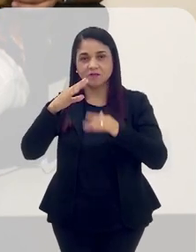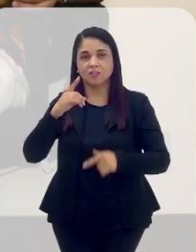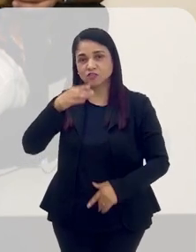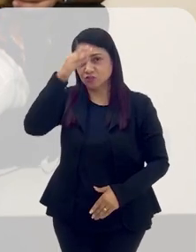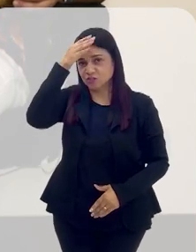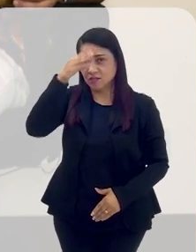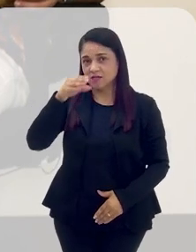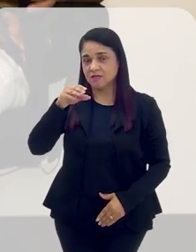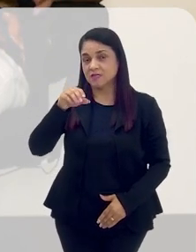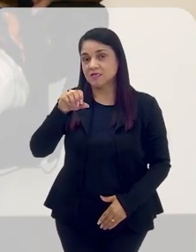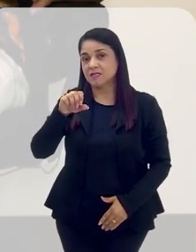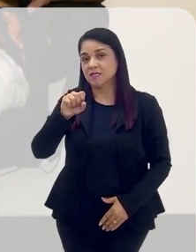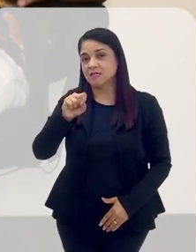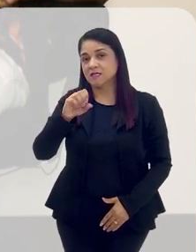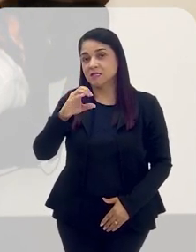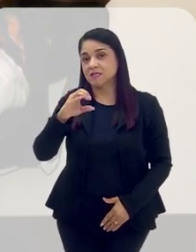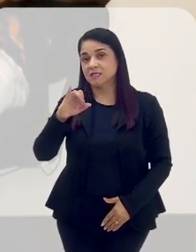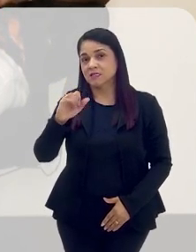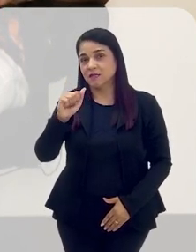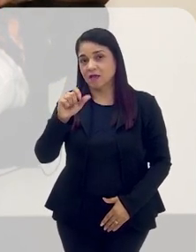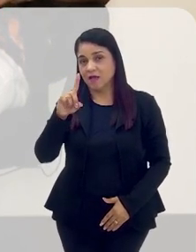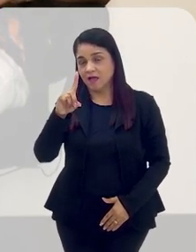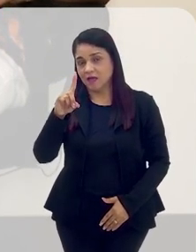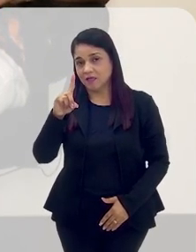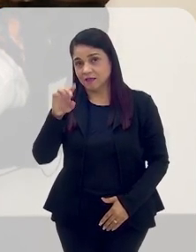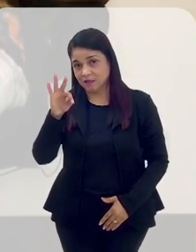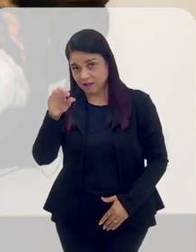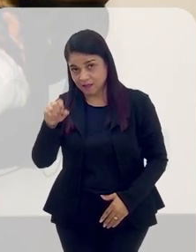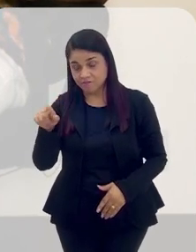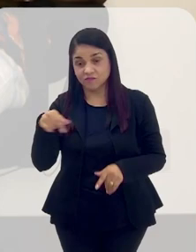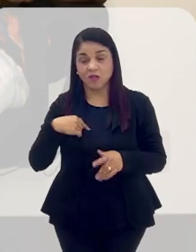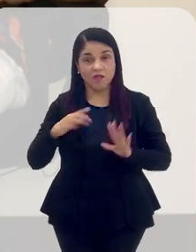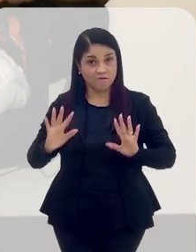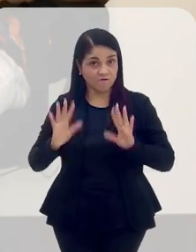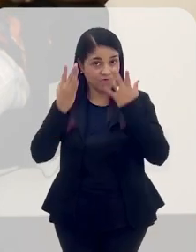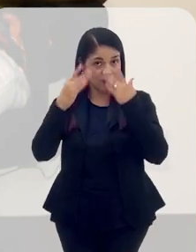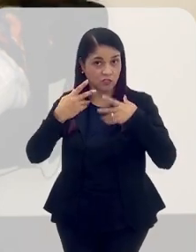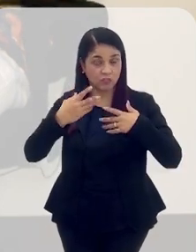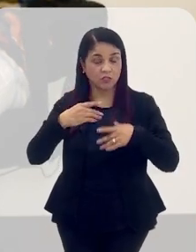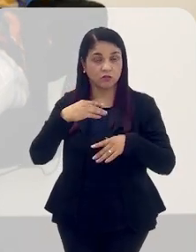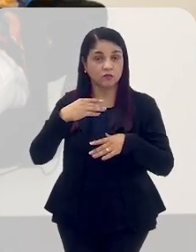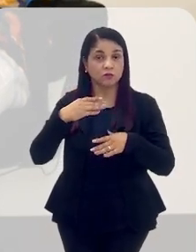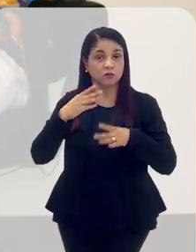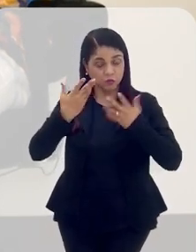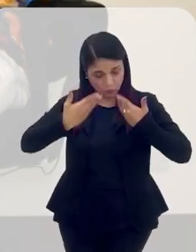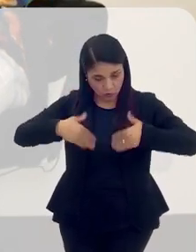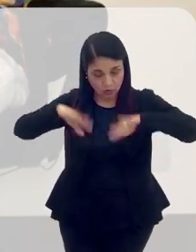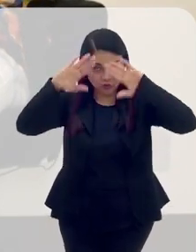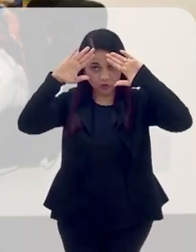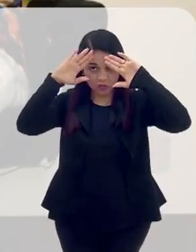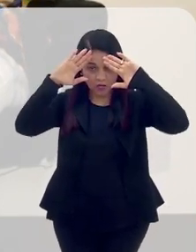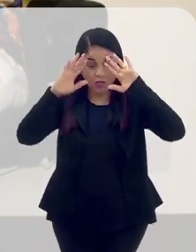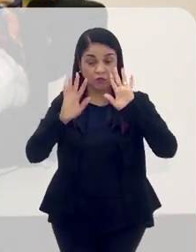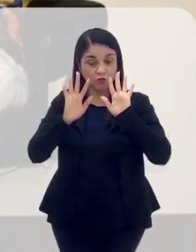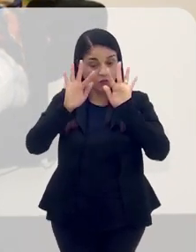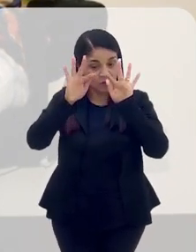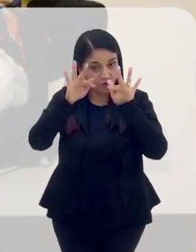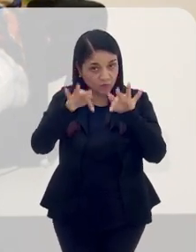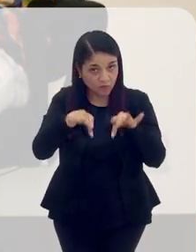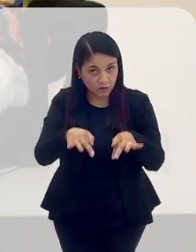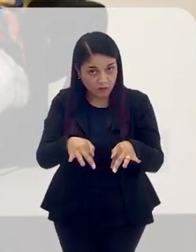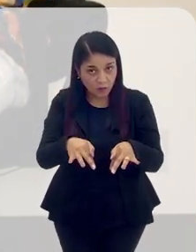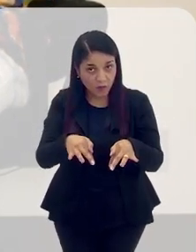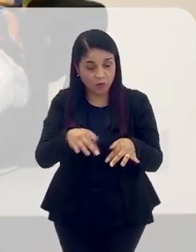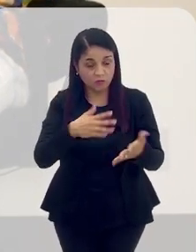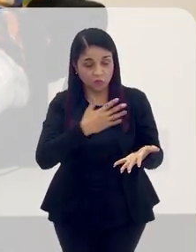terreira da Tia Ciata, onde acontecia a festa do santo, mas no final, no final... Quando